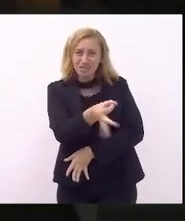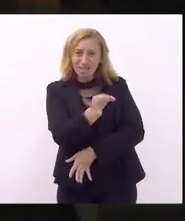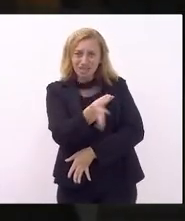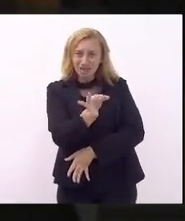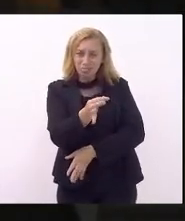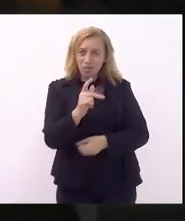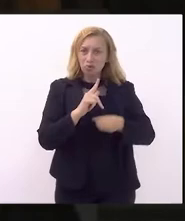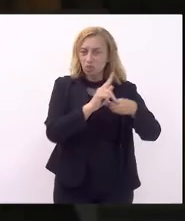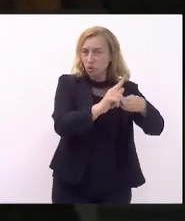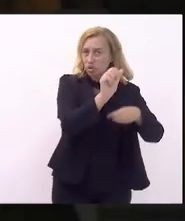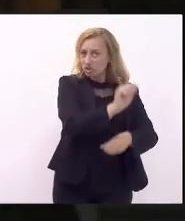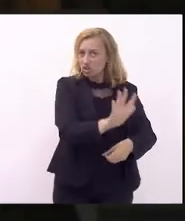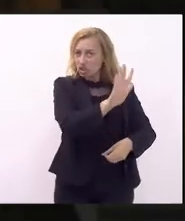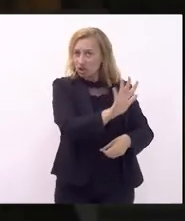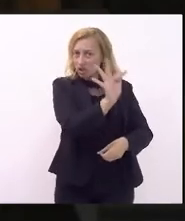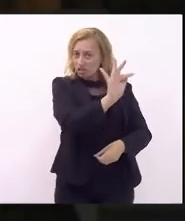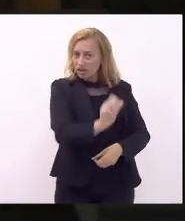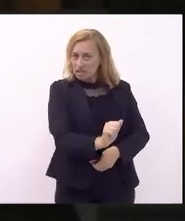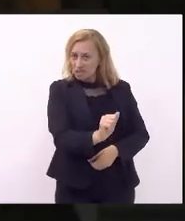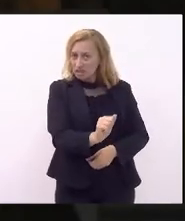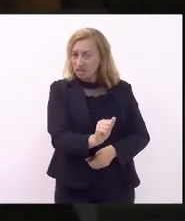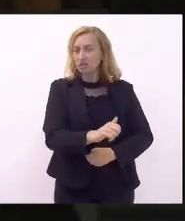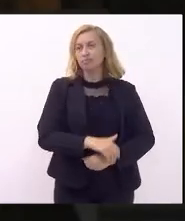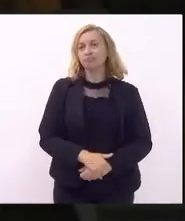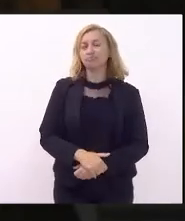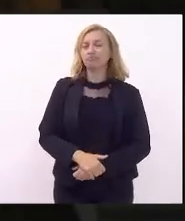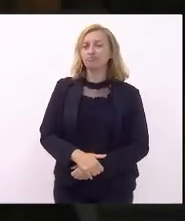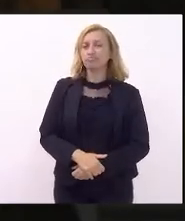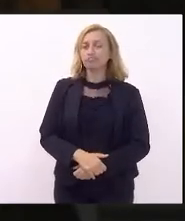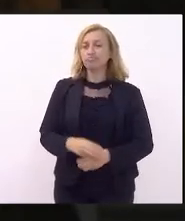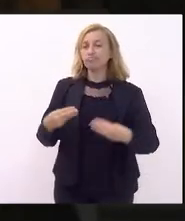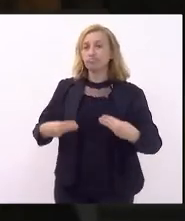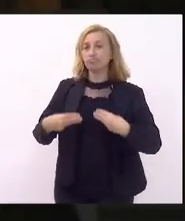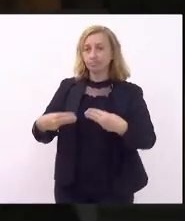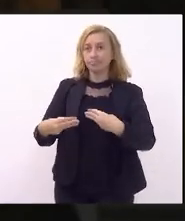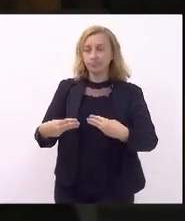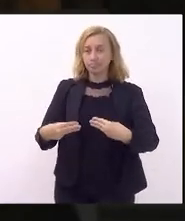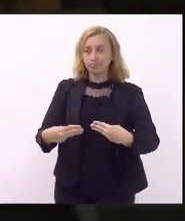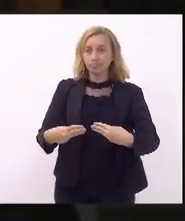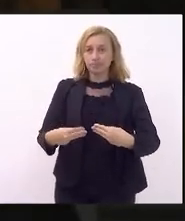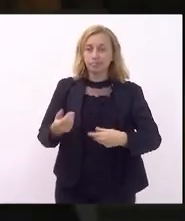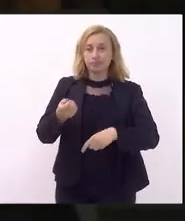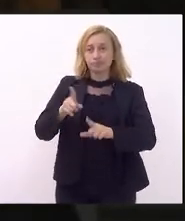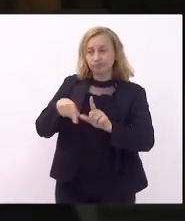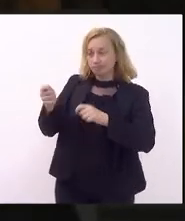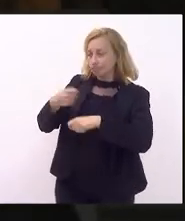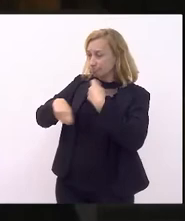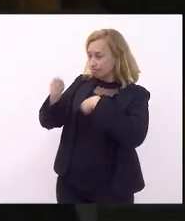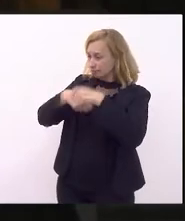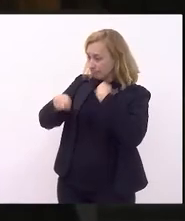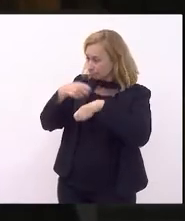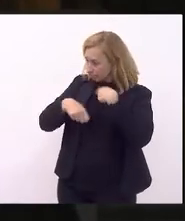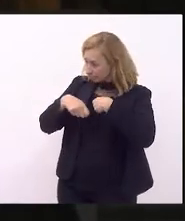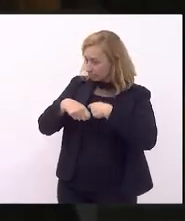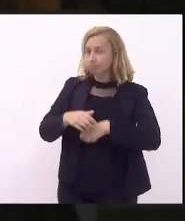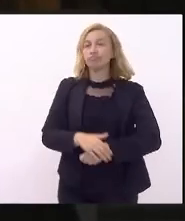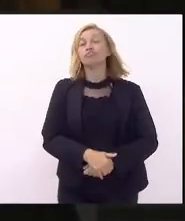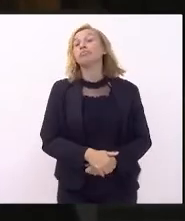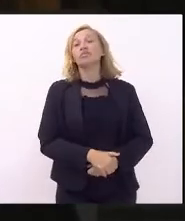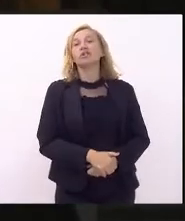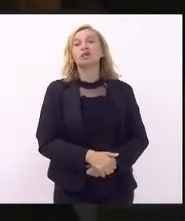a Procuradoria Geral da Fazenda Nacional, o Ministério da Economia, através do seu ministro,